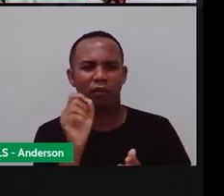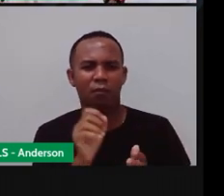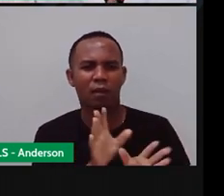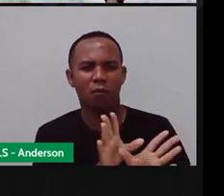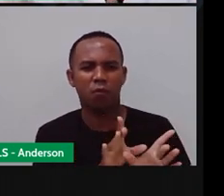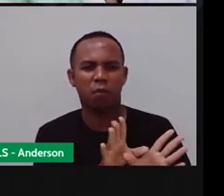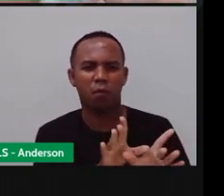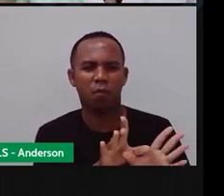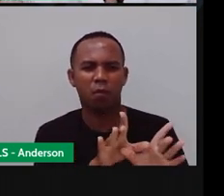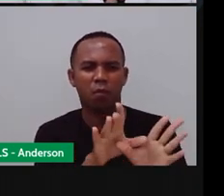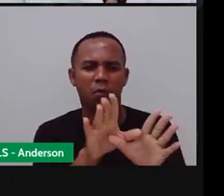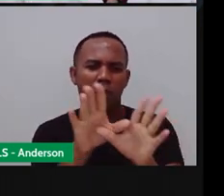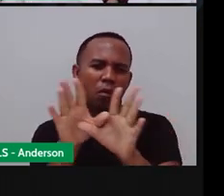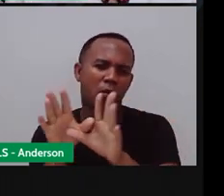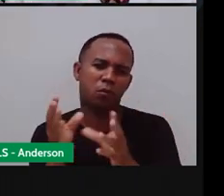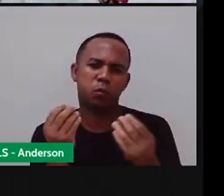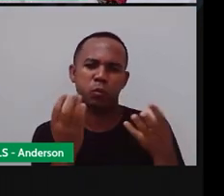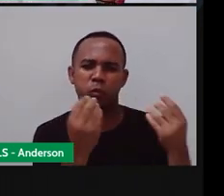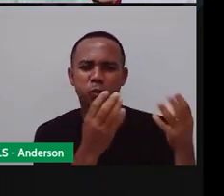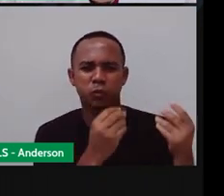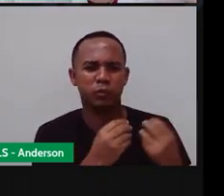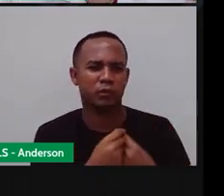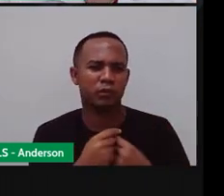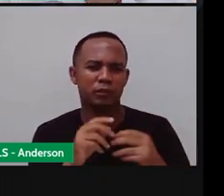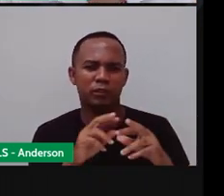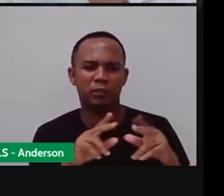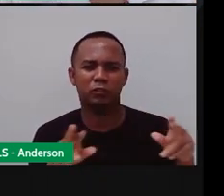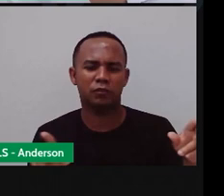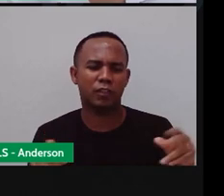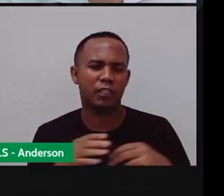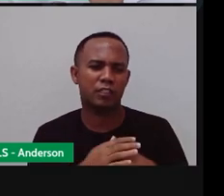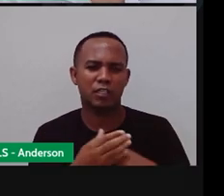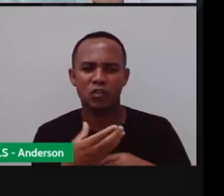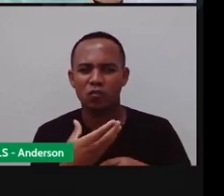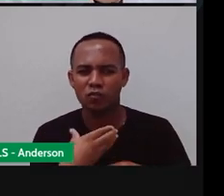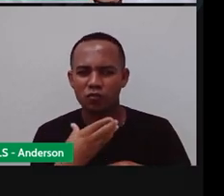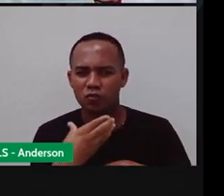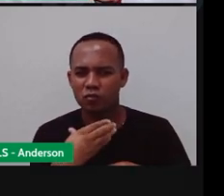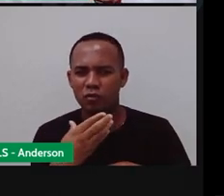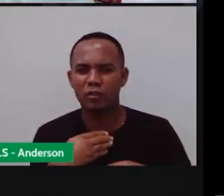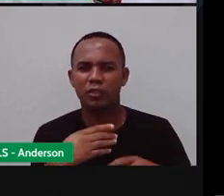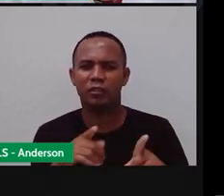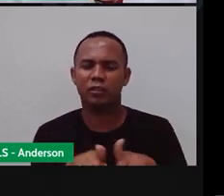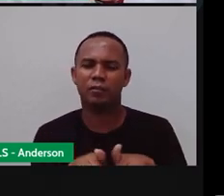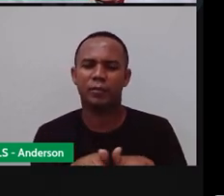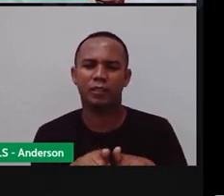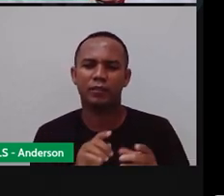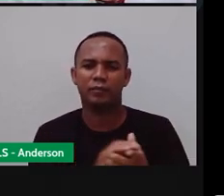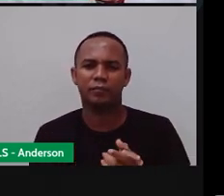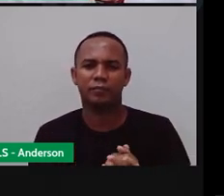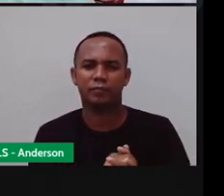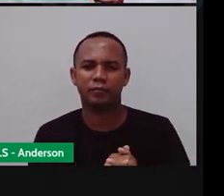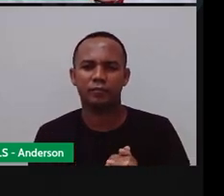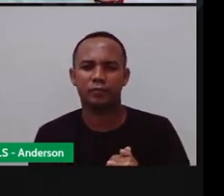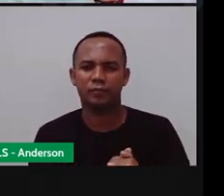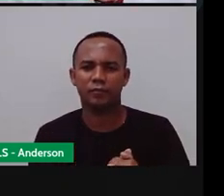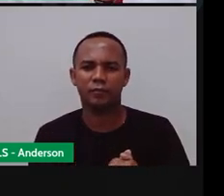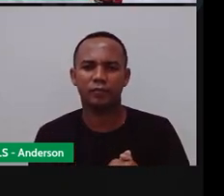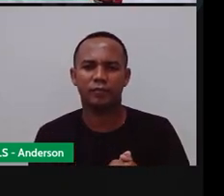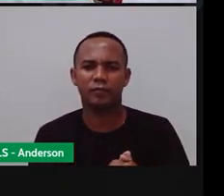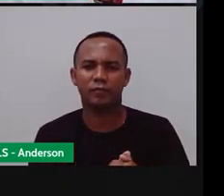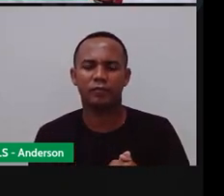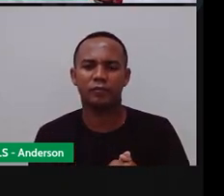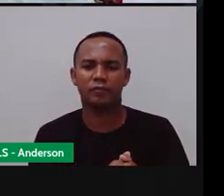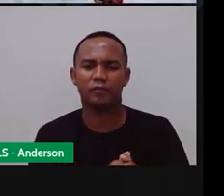não é isso? aí vem as borboletas visitar as flores para depois virar os frutos pronto essas são as estações do